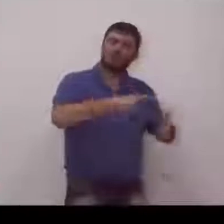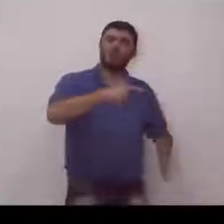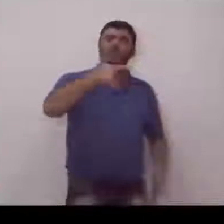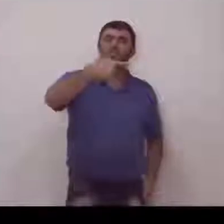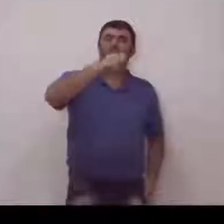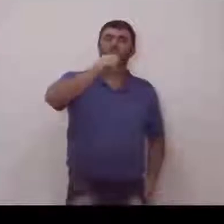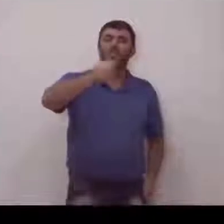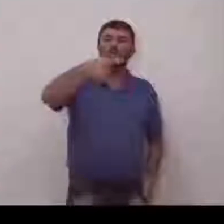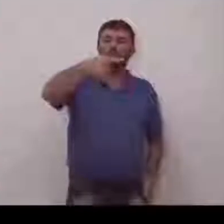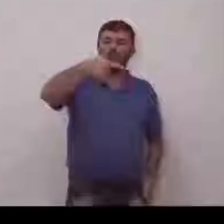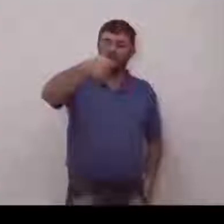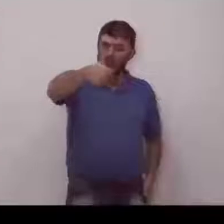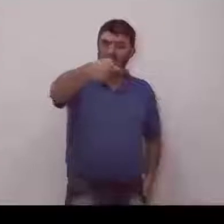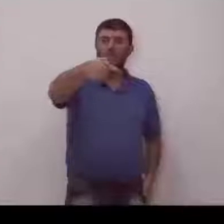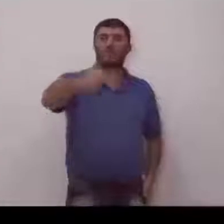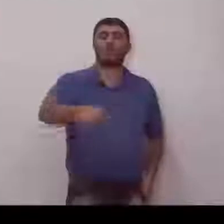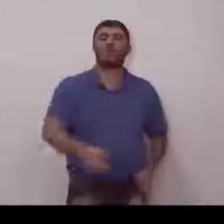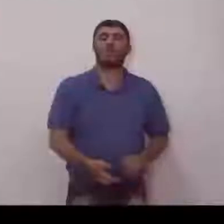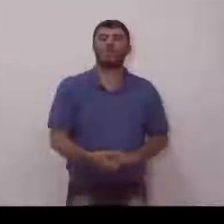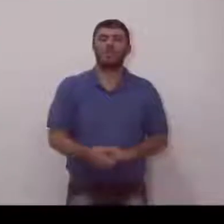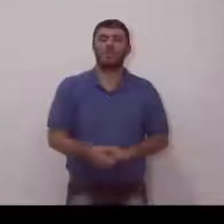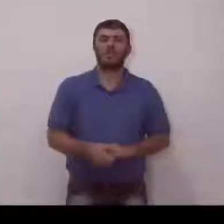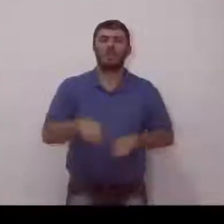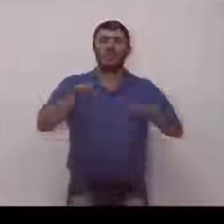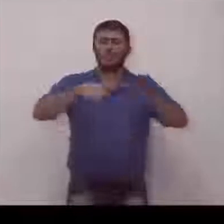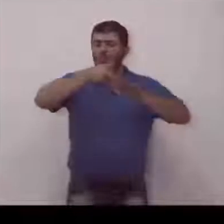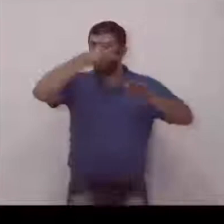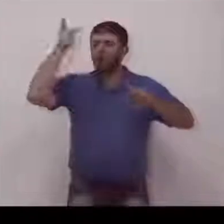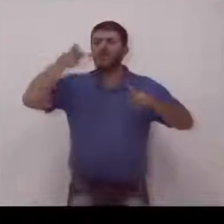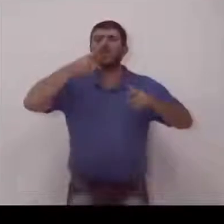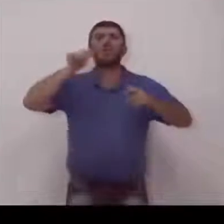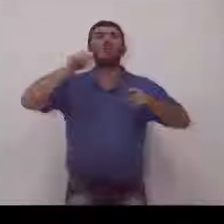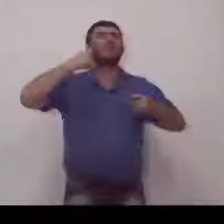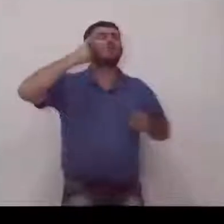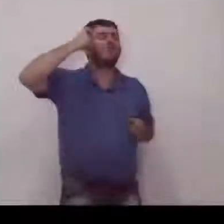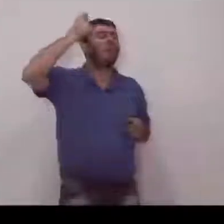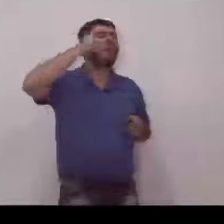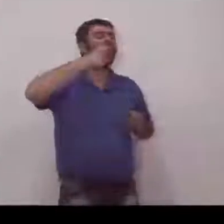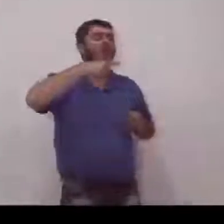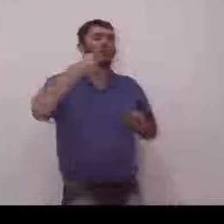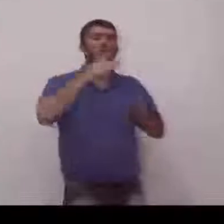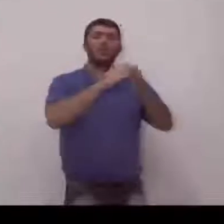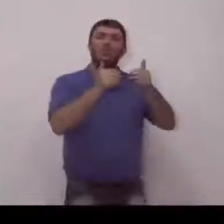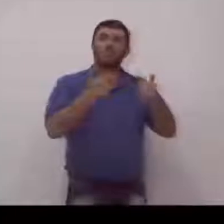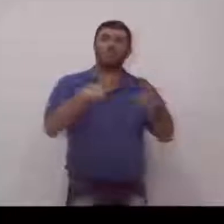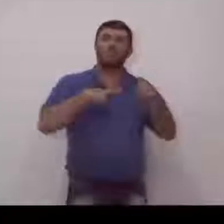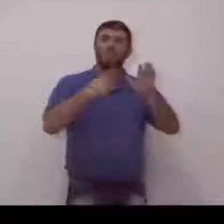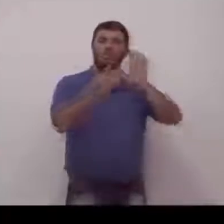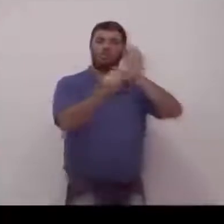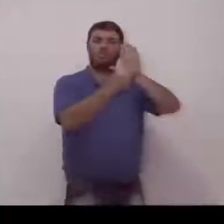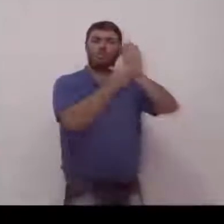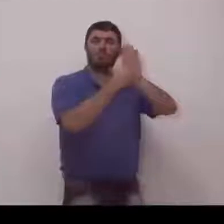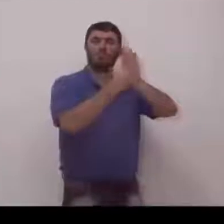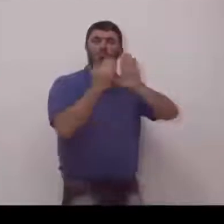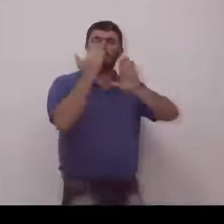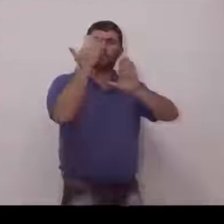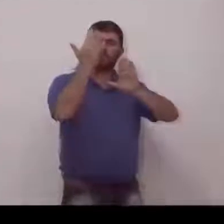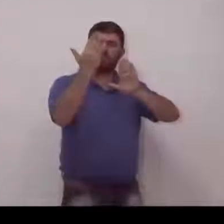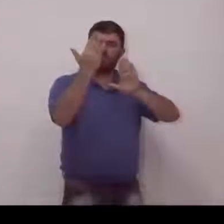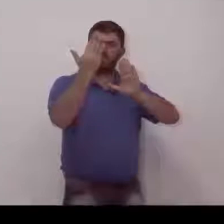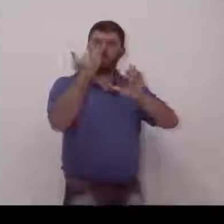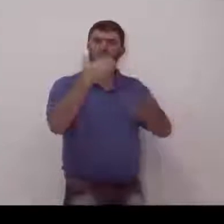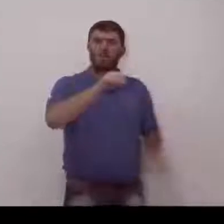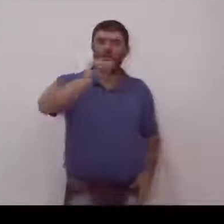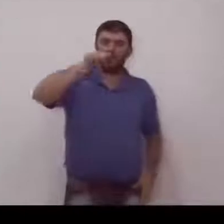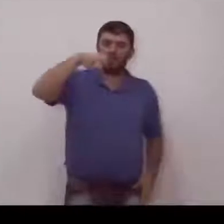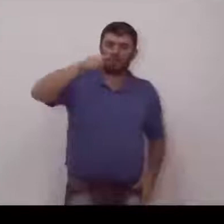perguntam na rua quem fez, quem deixou de fazer, quem teve a ideia. Então, fica registrado aqui na casa, mas tem essa cordialidade entre